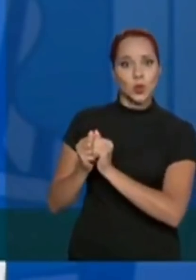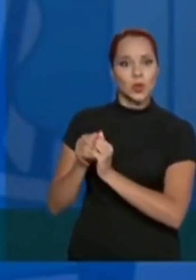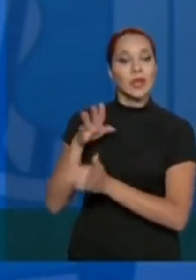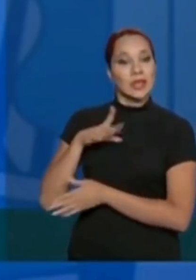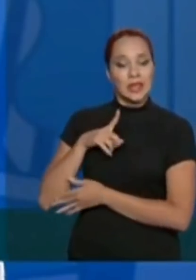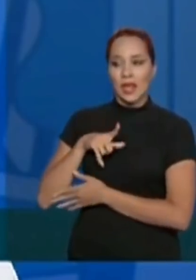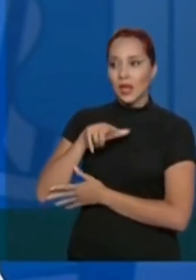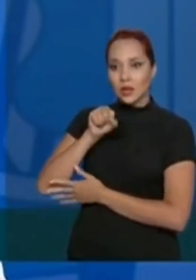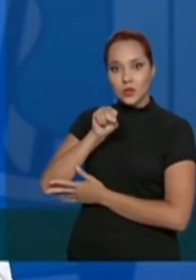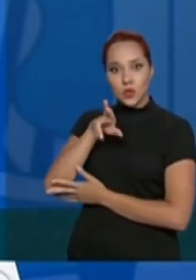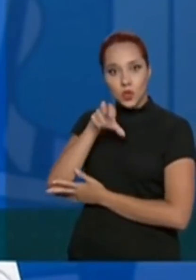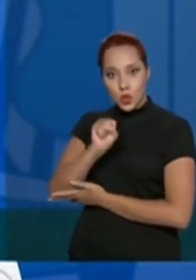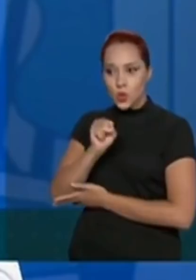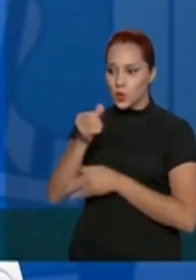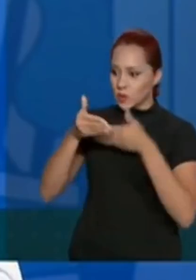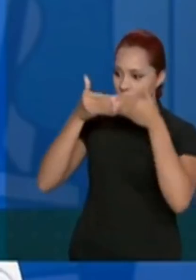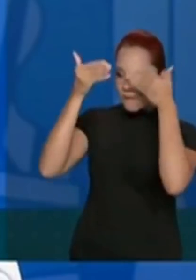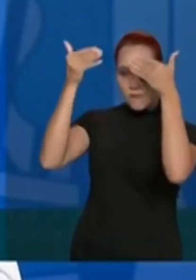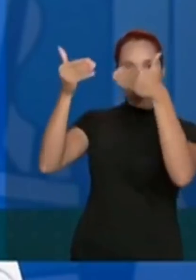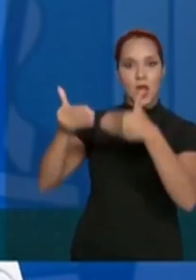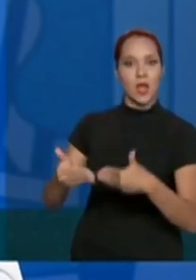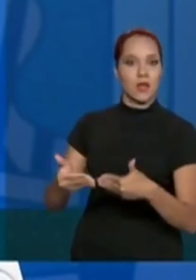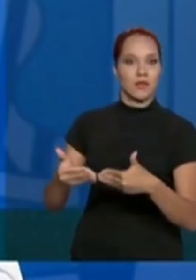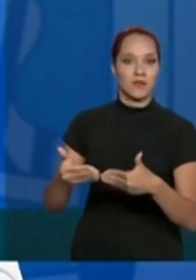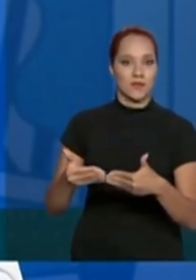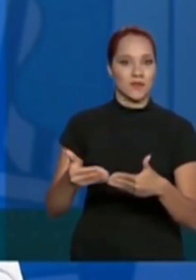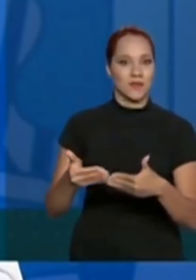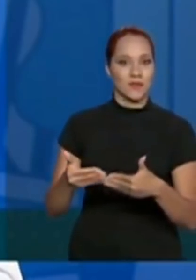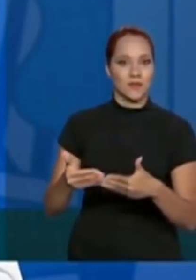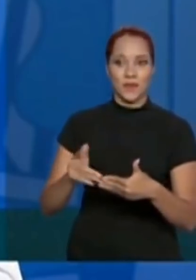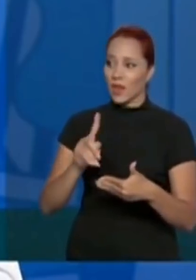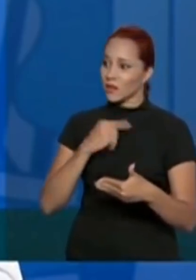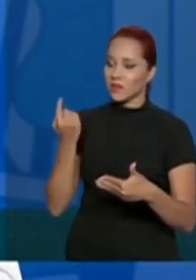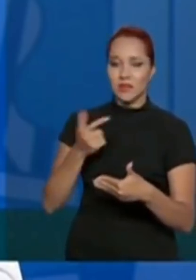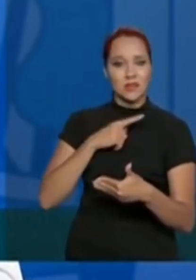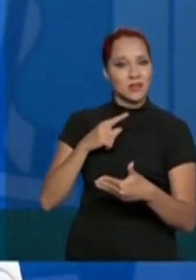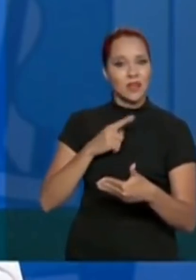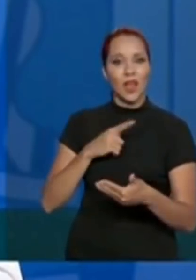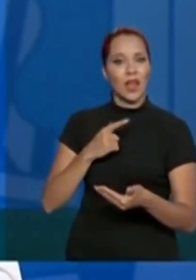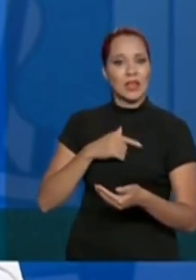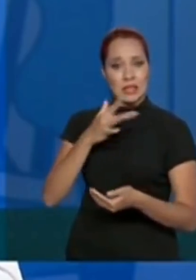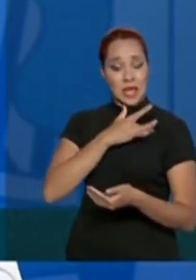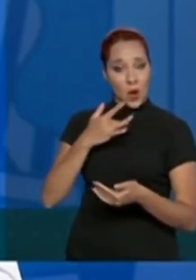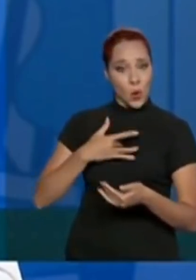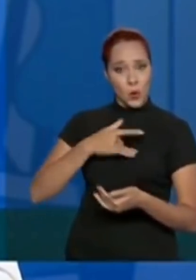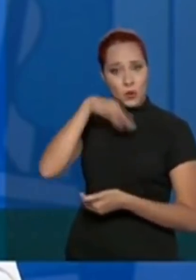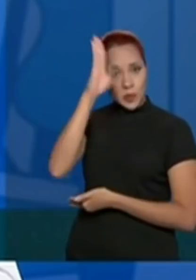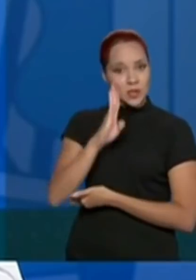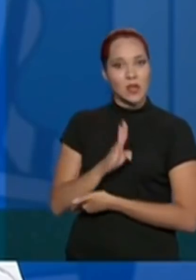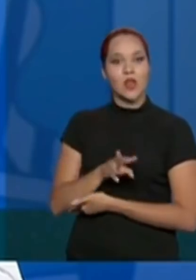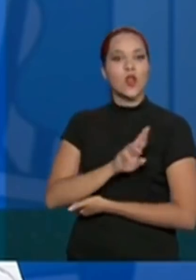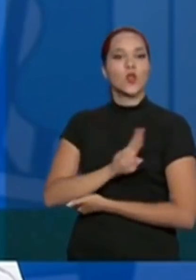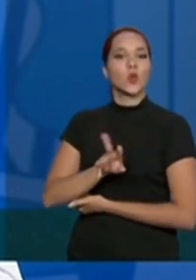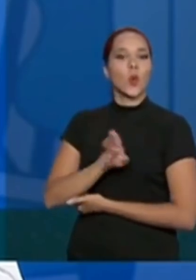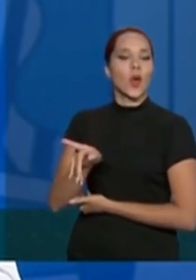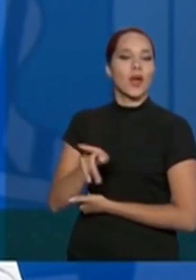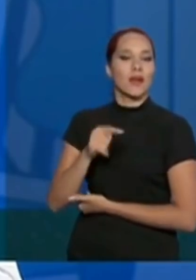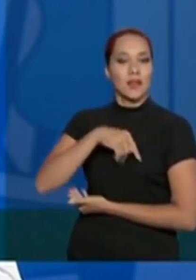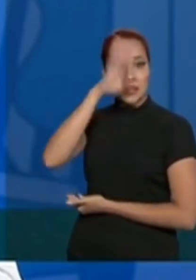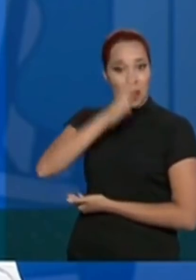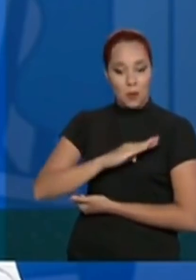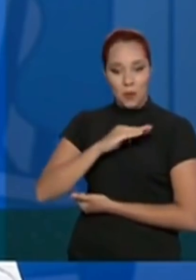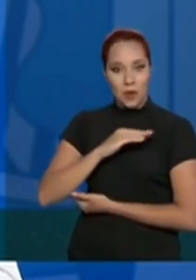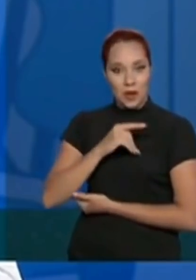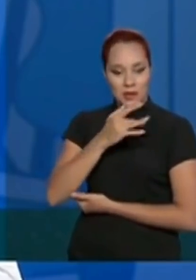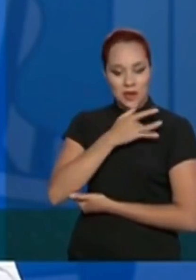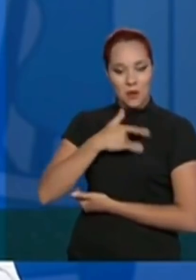SUS na nossa frente, a gente tem, a gente tem DNA, a saúde brasileira não é. A saúde brasileira é